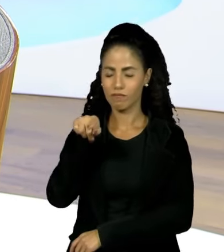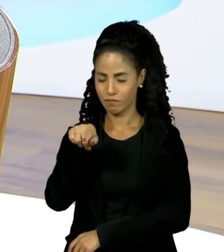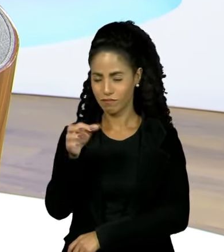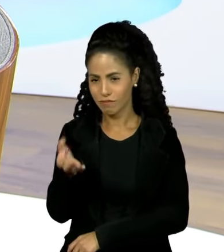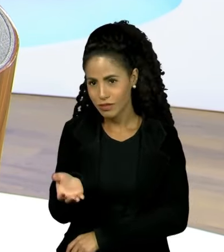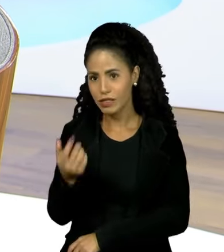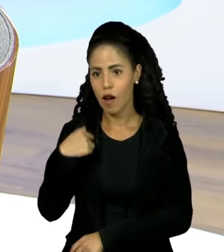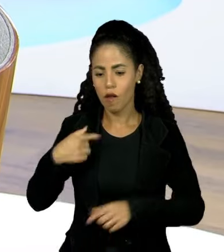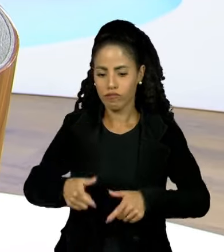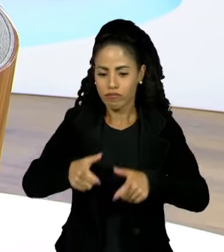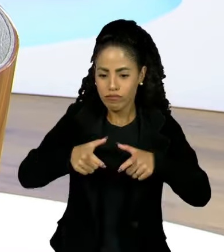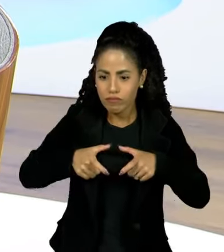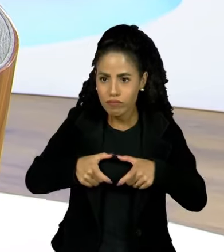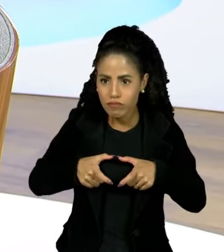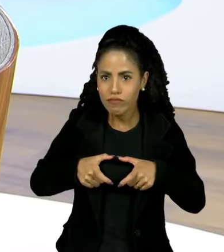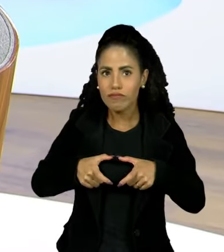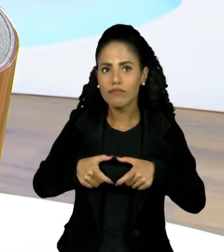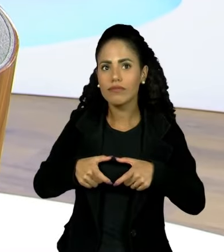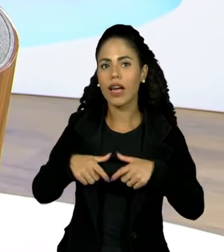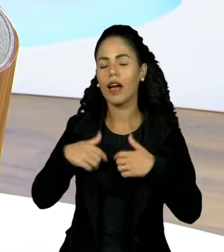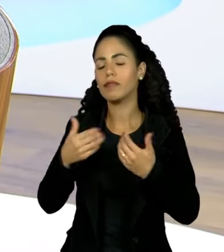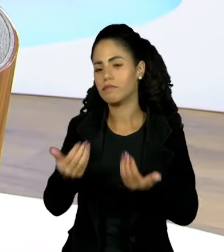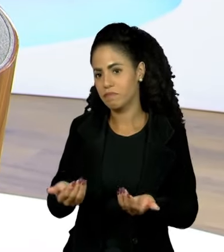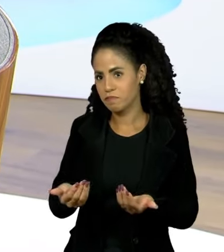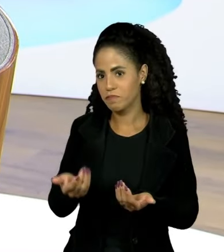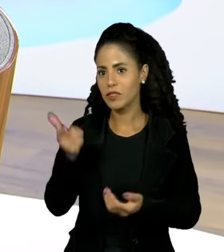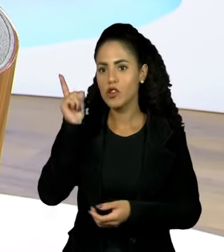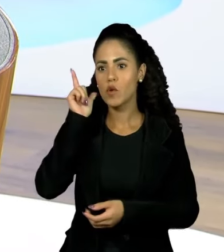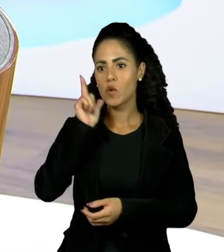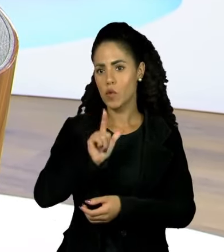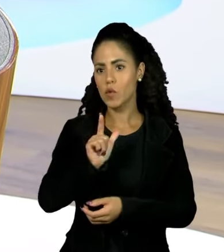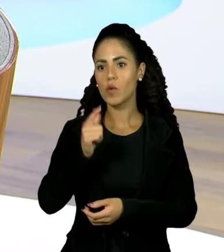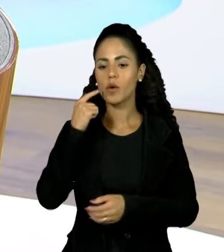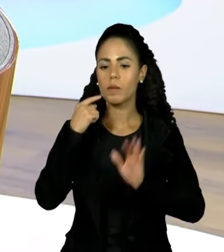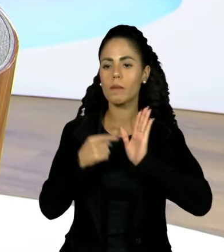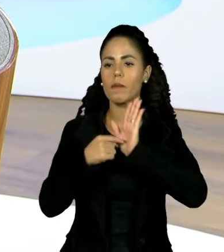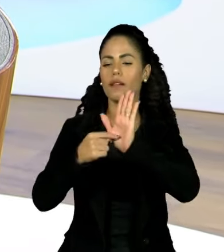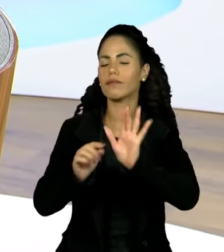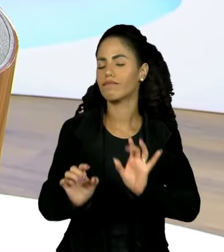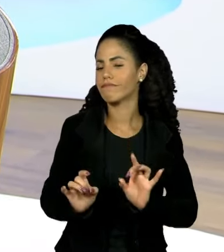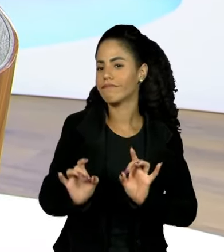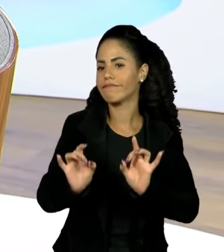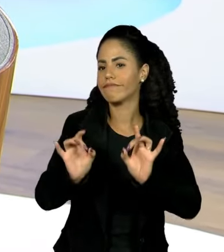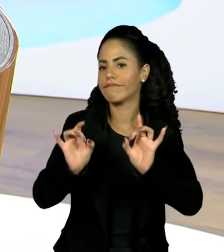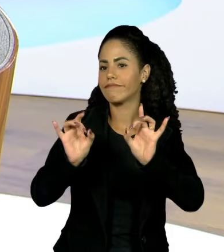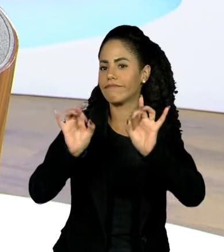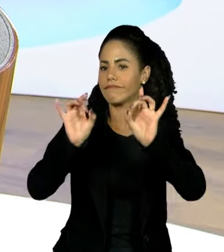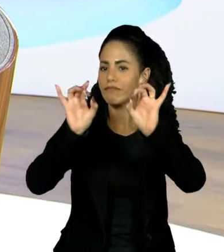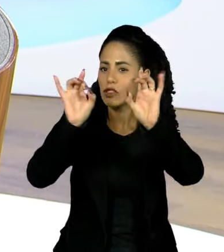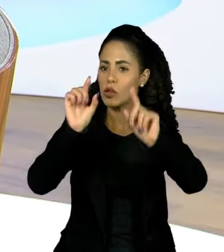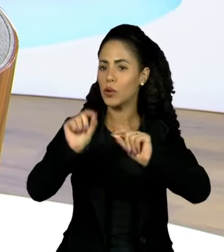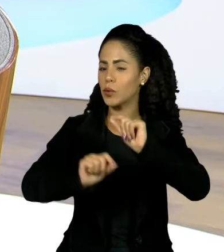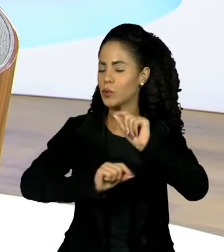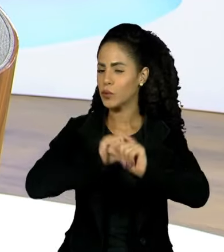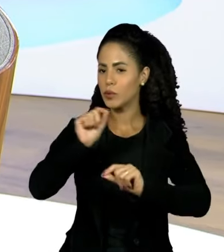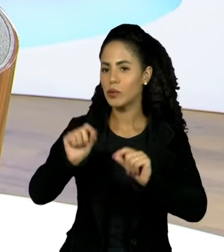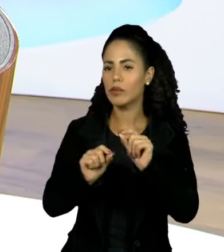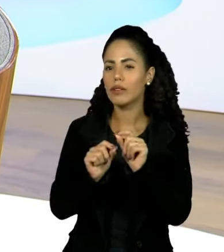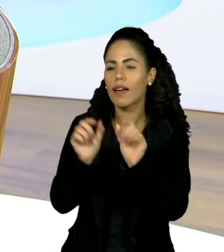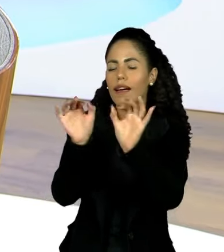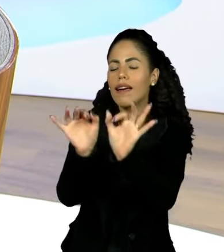Não é metália, é papel especial. Um pequeno...